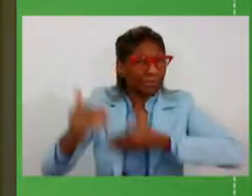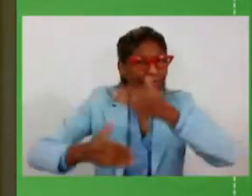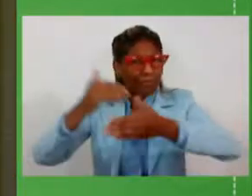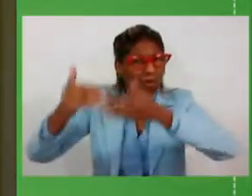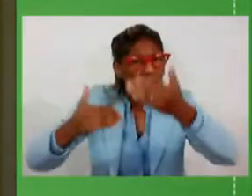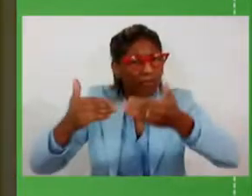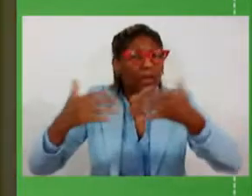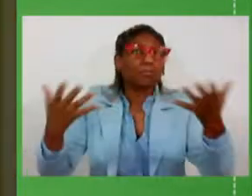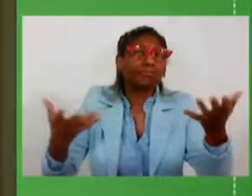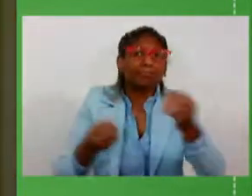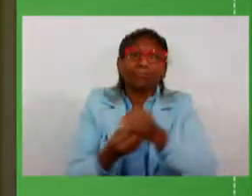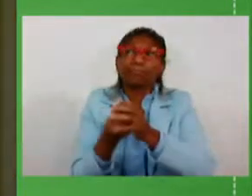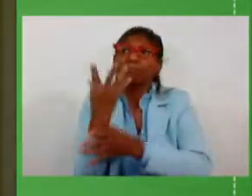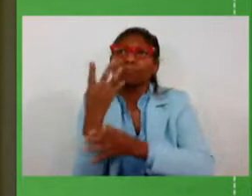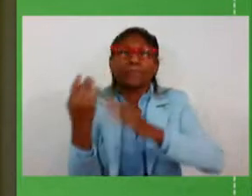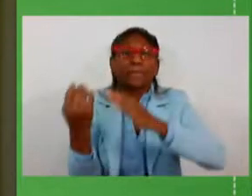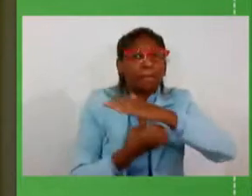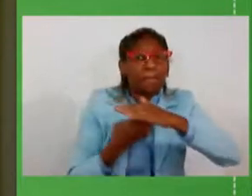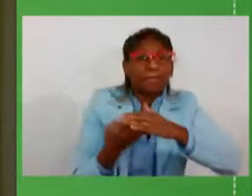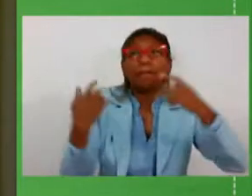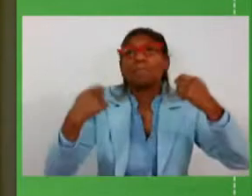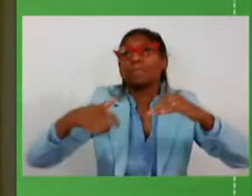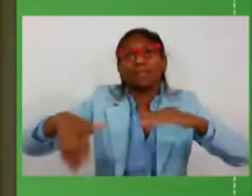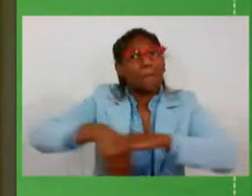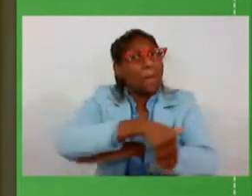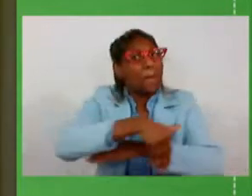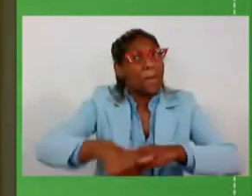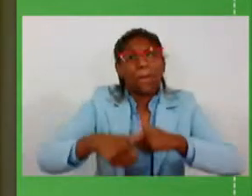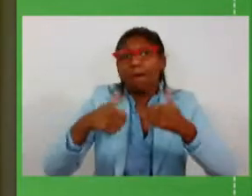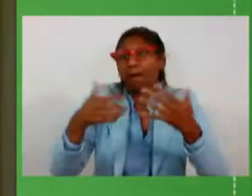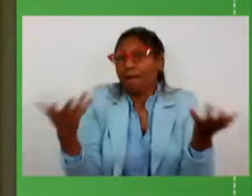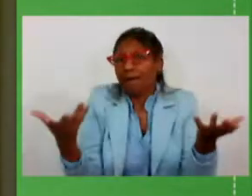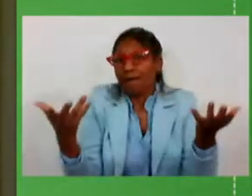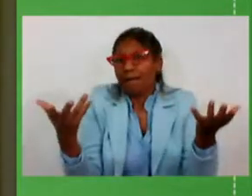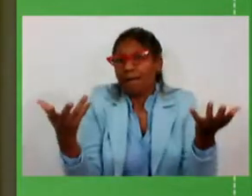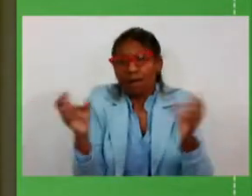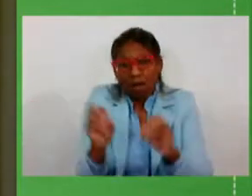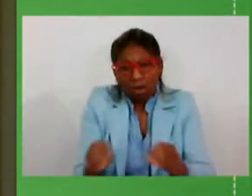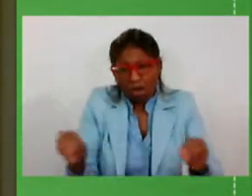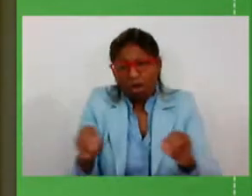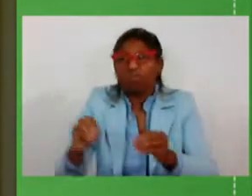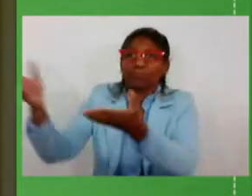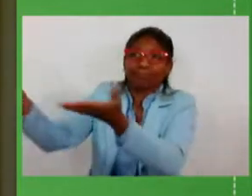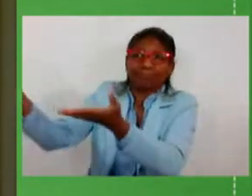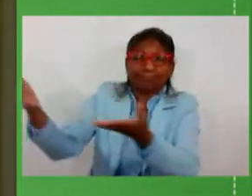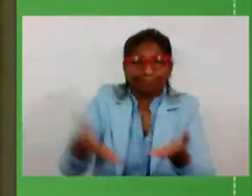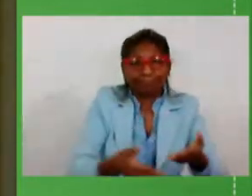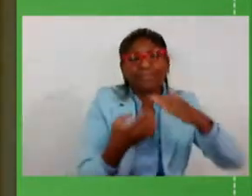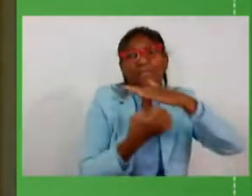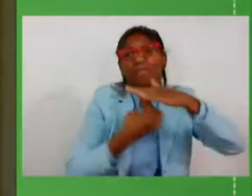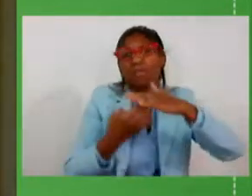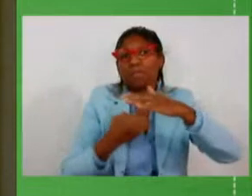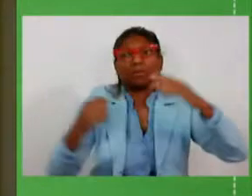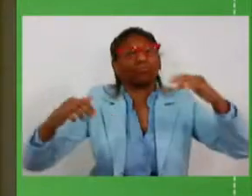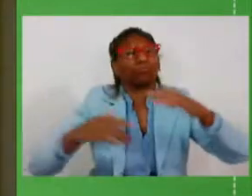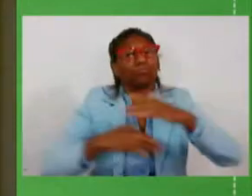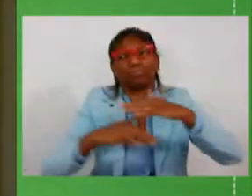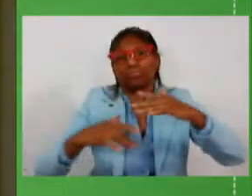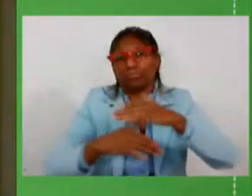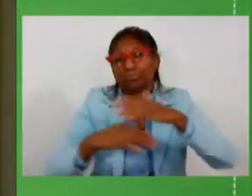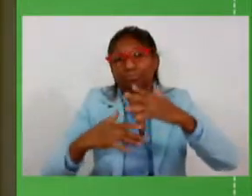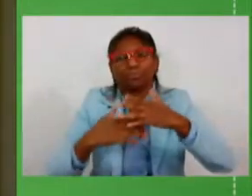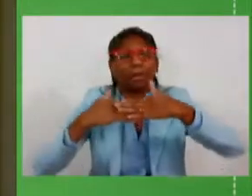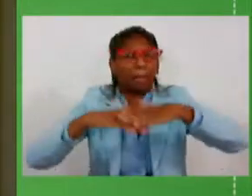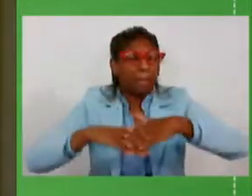instalação de novas empresas e indústrias, estas estradas precisam estar preparadas para absorver a demanda que virá do crescimento